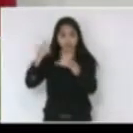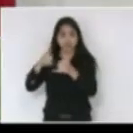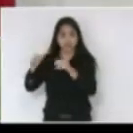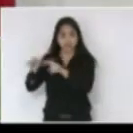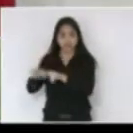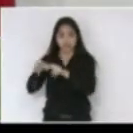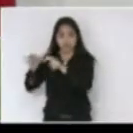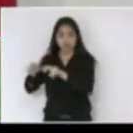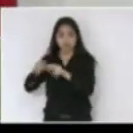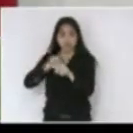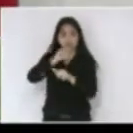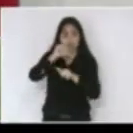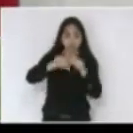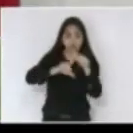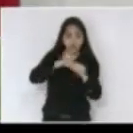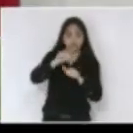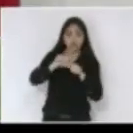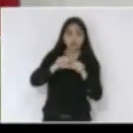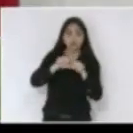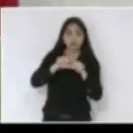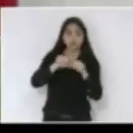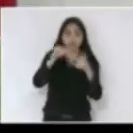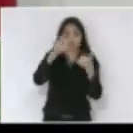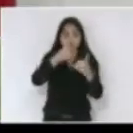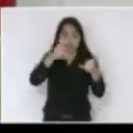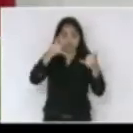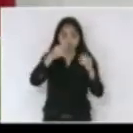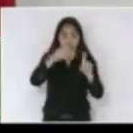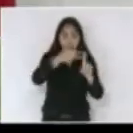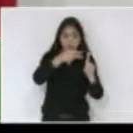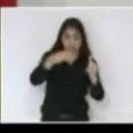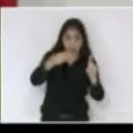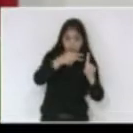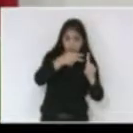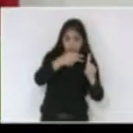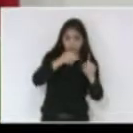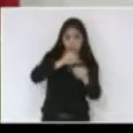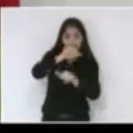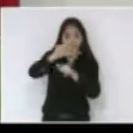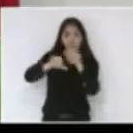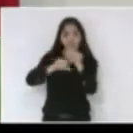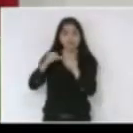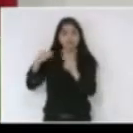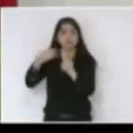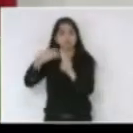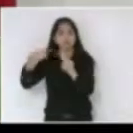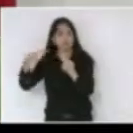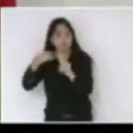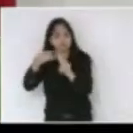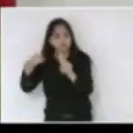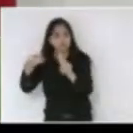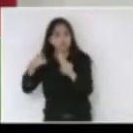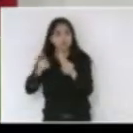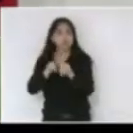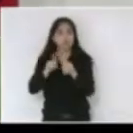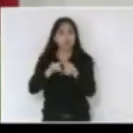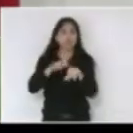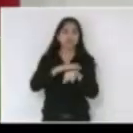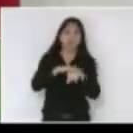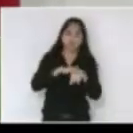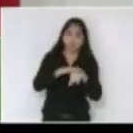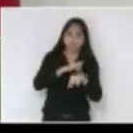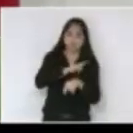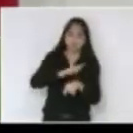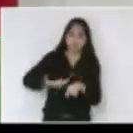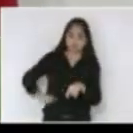trifásicas fizemos um seminário aqui em junho tratamos desse assunto com o governador tratamos desse